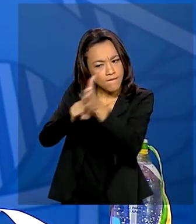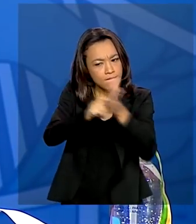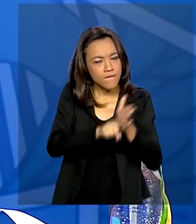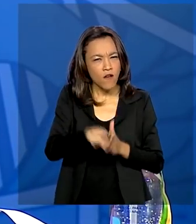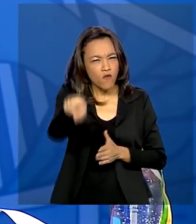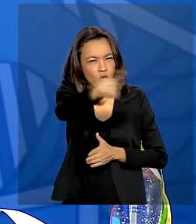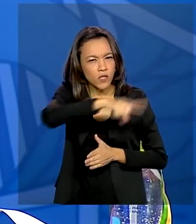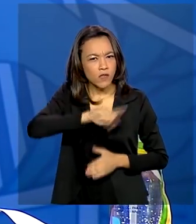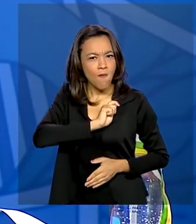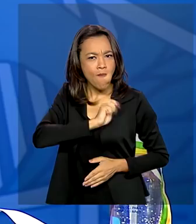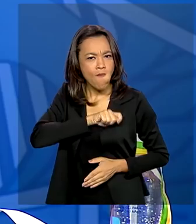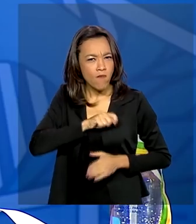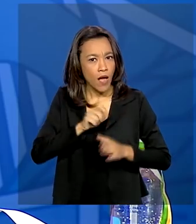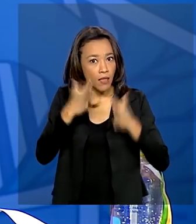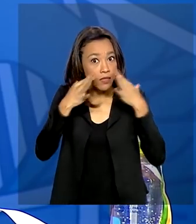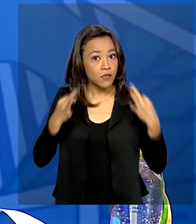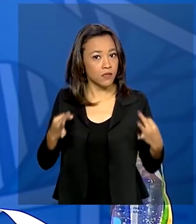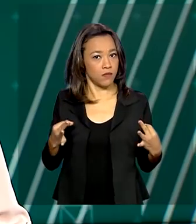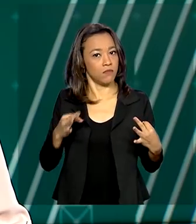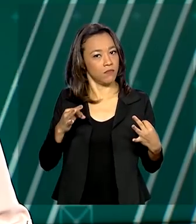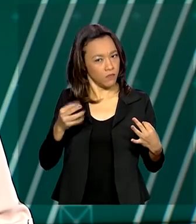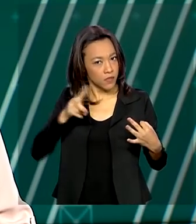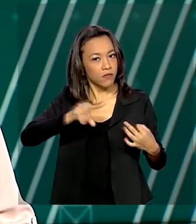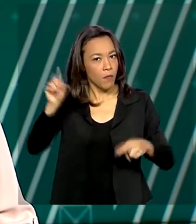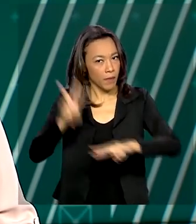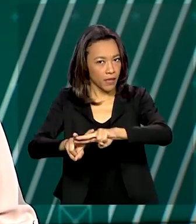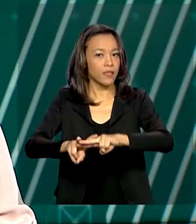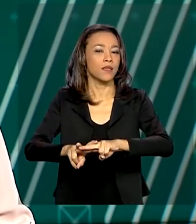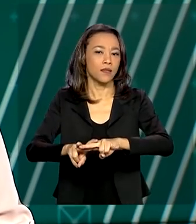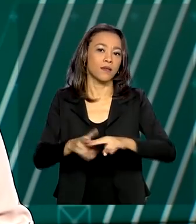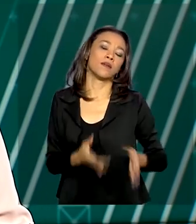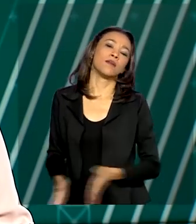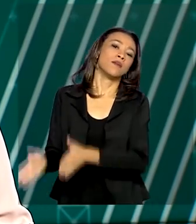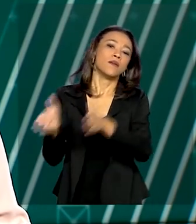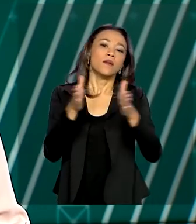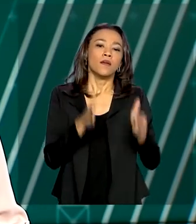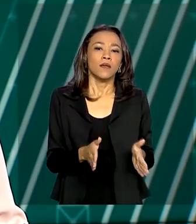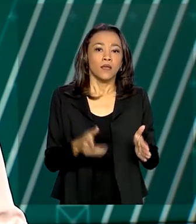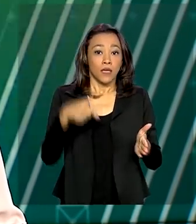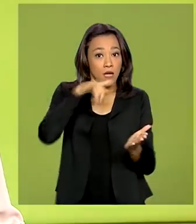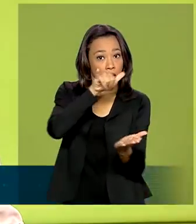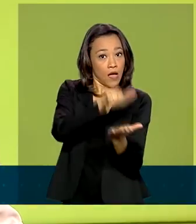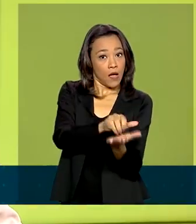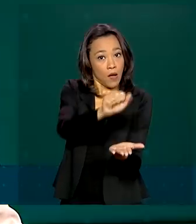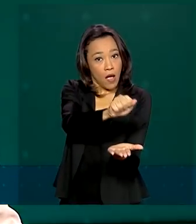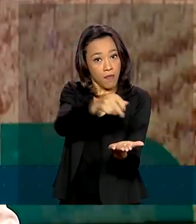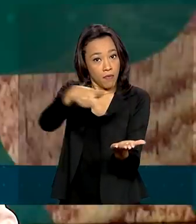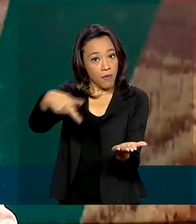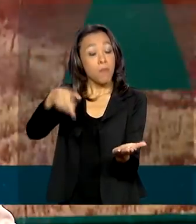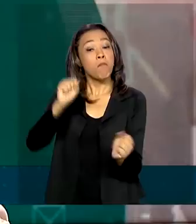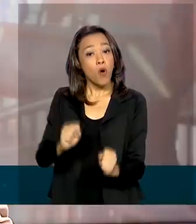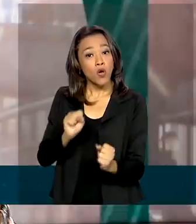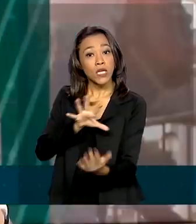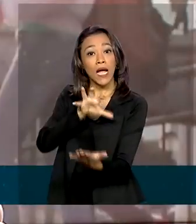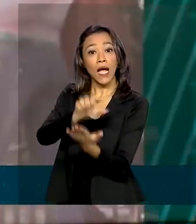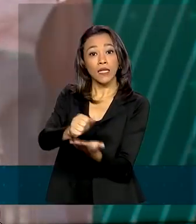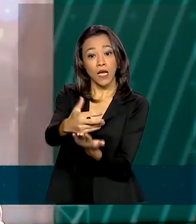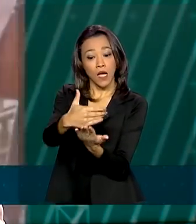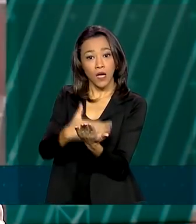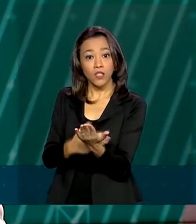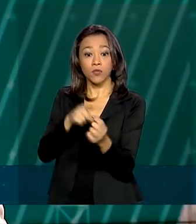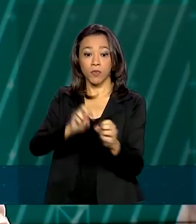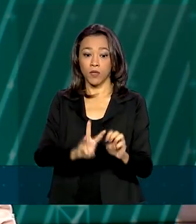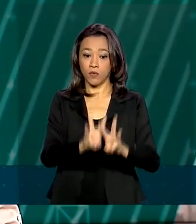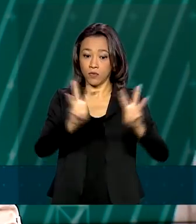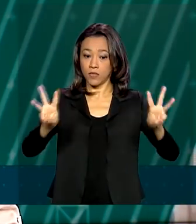atenção, vocês vão acabar na cadeia. Além do aplicativo, o cadastro pode ser feito pelo site auxílio